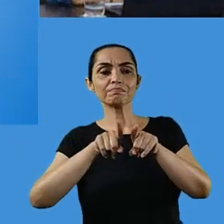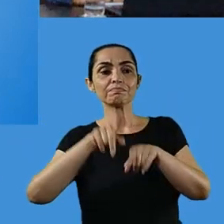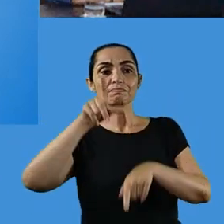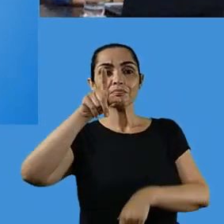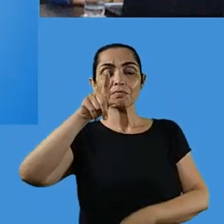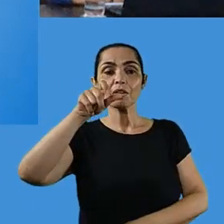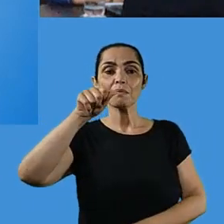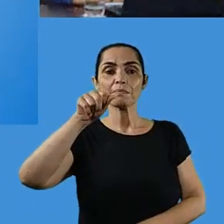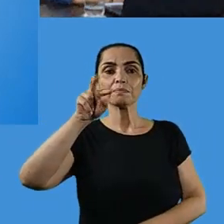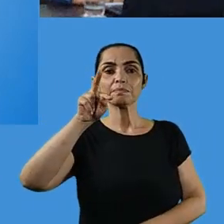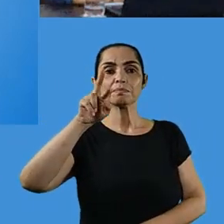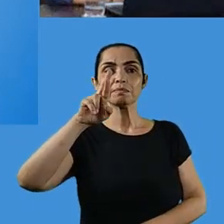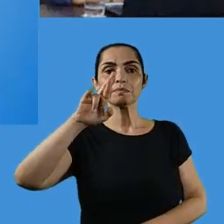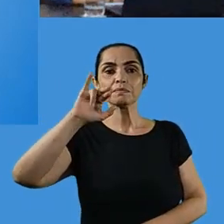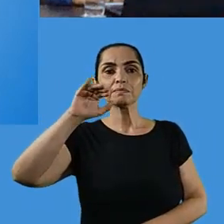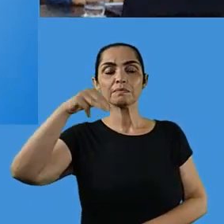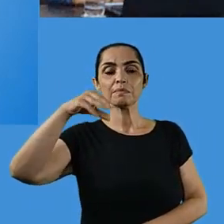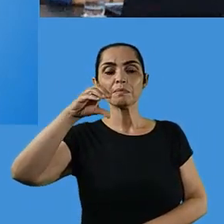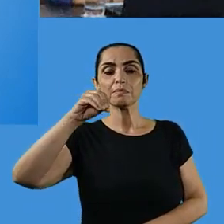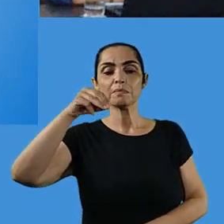educação patrimonial,